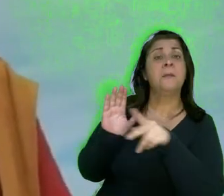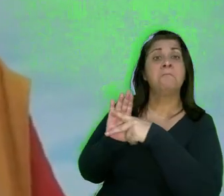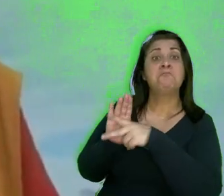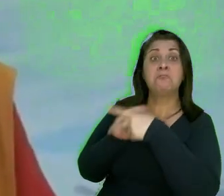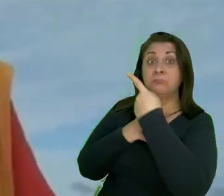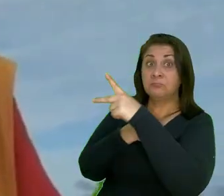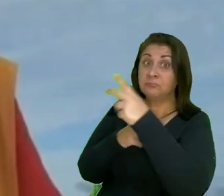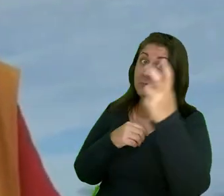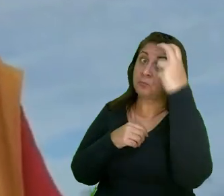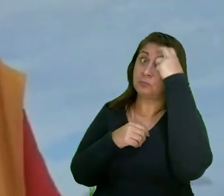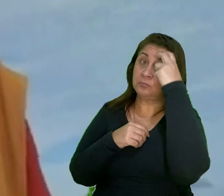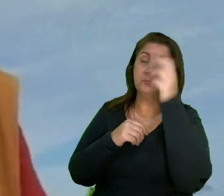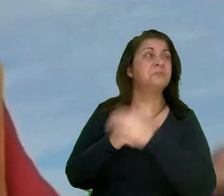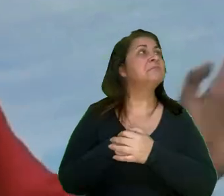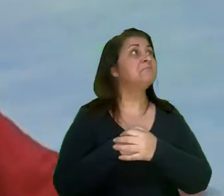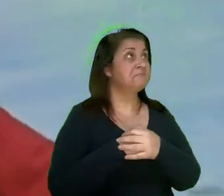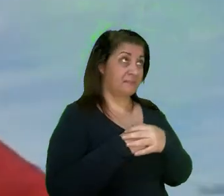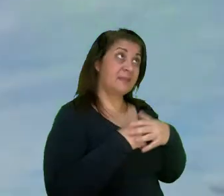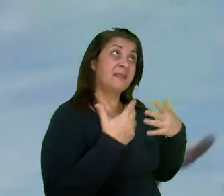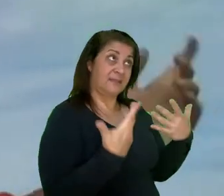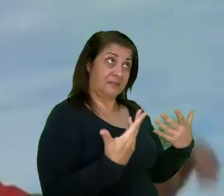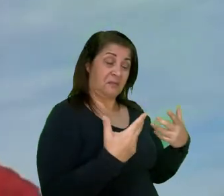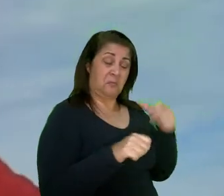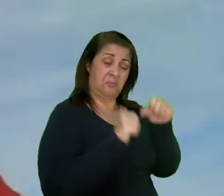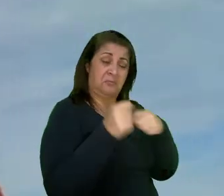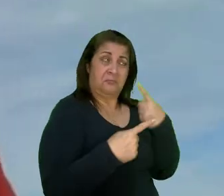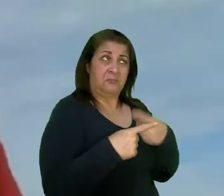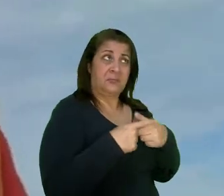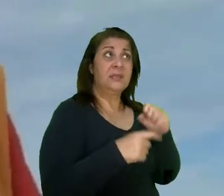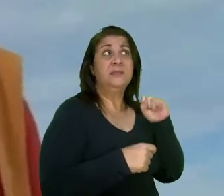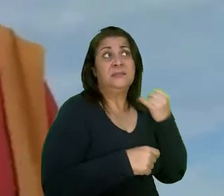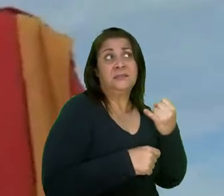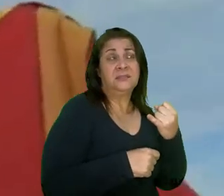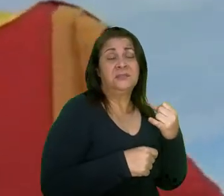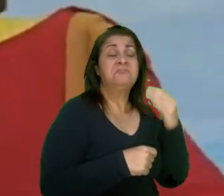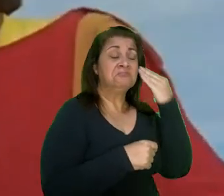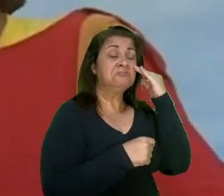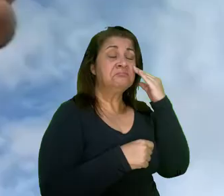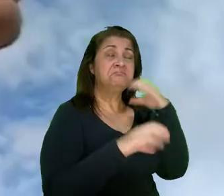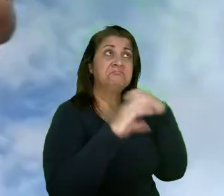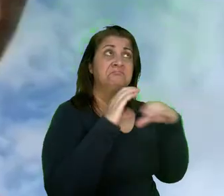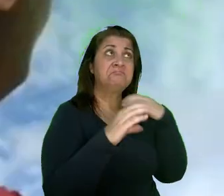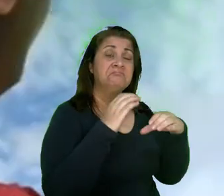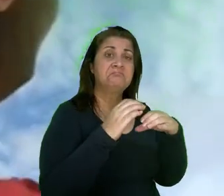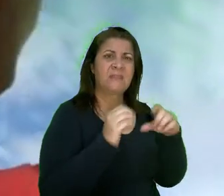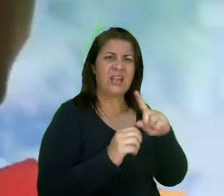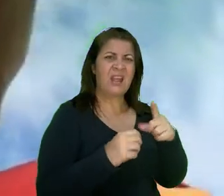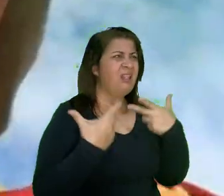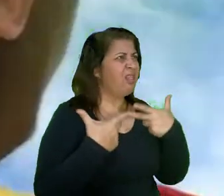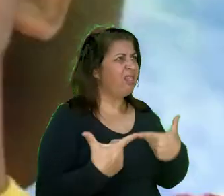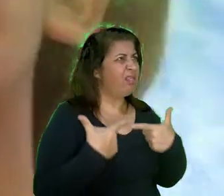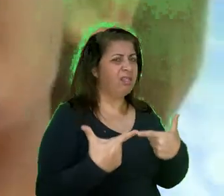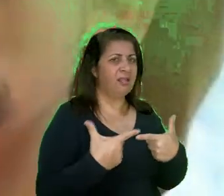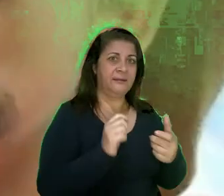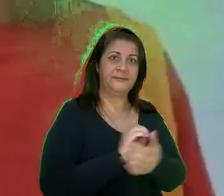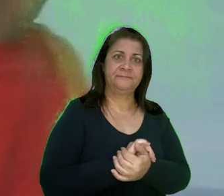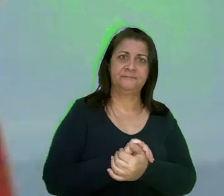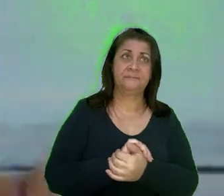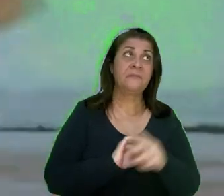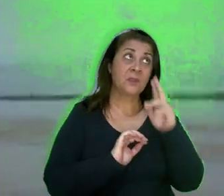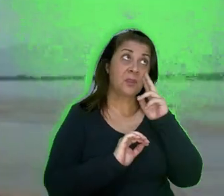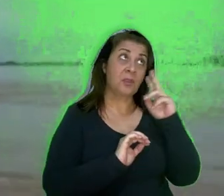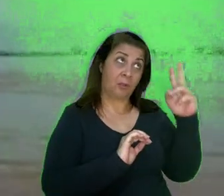Isso é próprio da sua cultura. E mole de mudar pra quê? Se dá pra gente se entender. E não me enche o piquá.